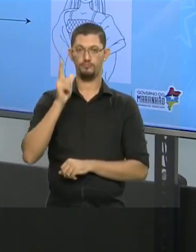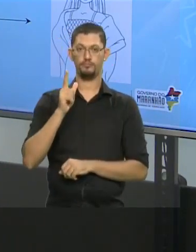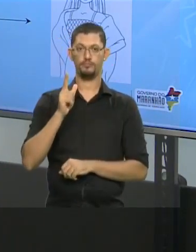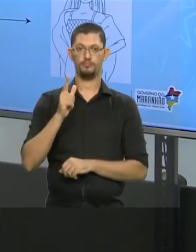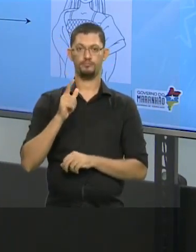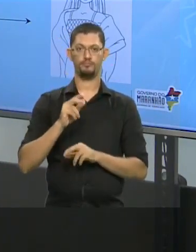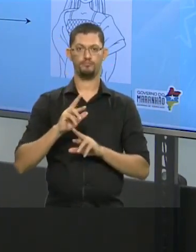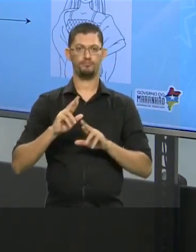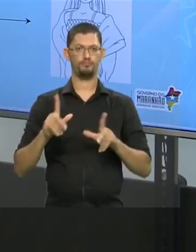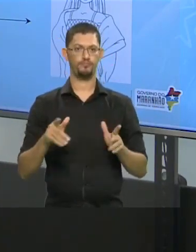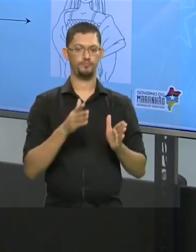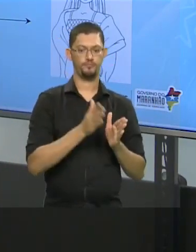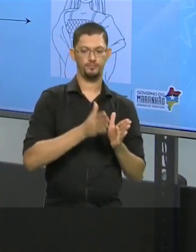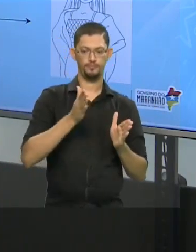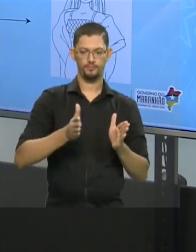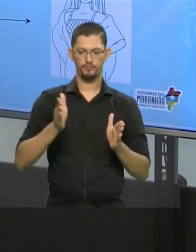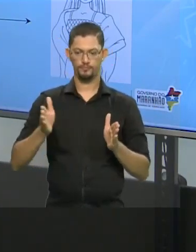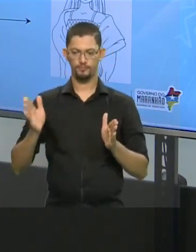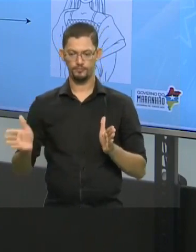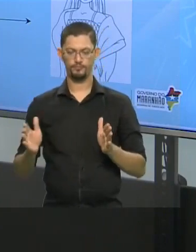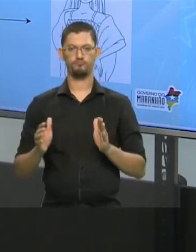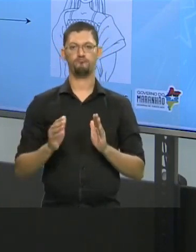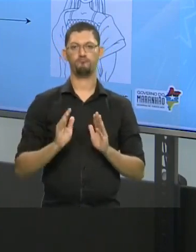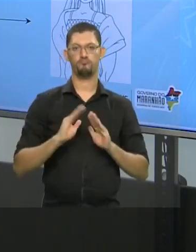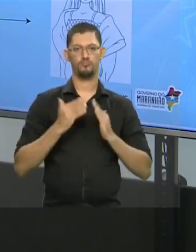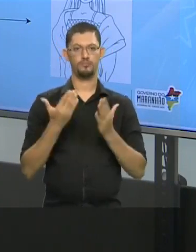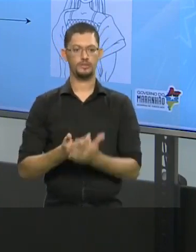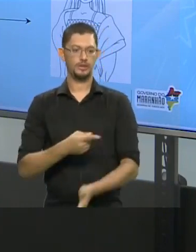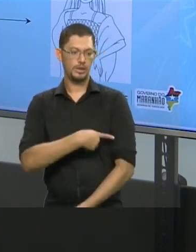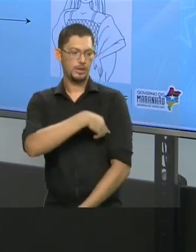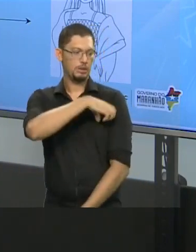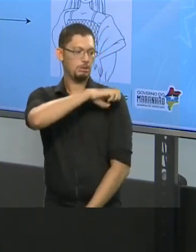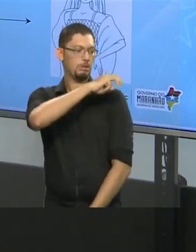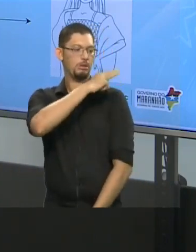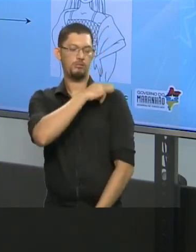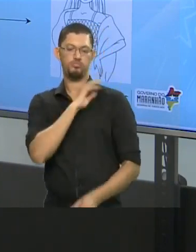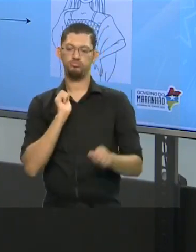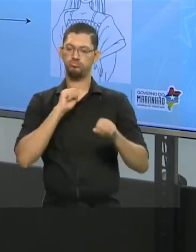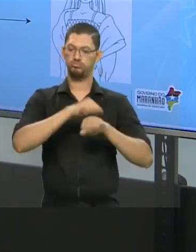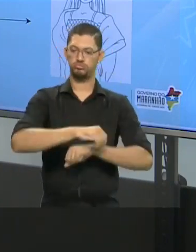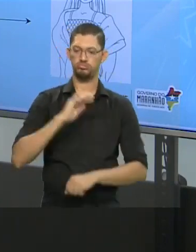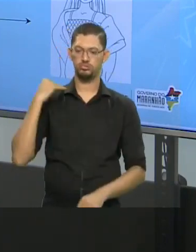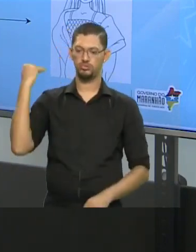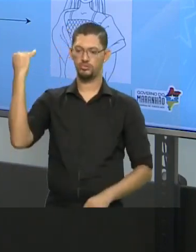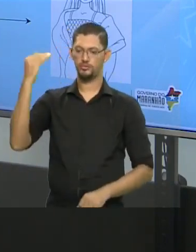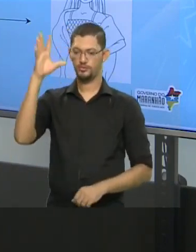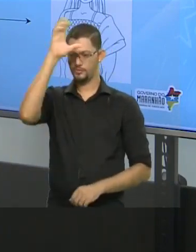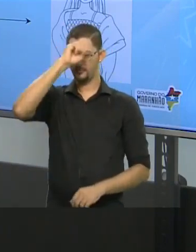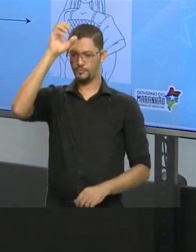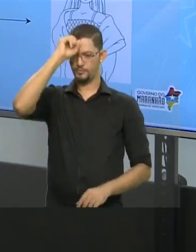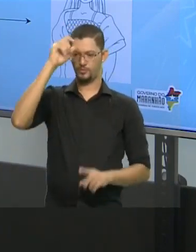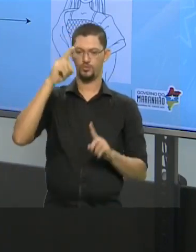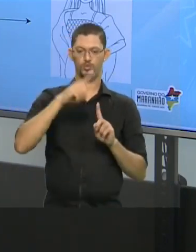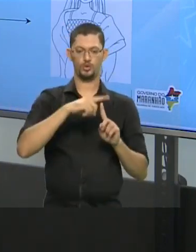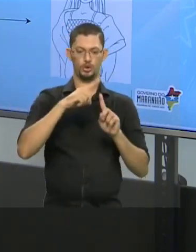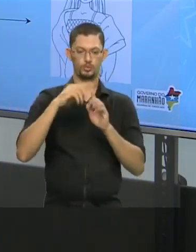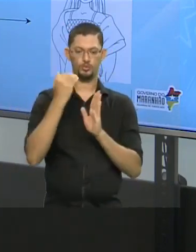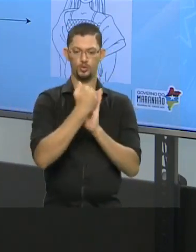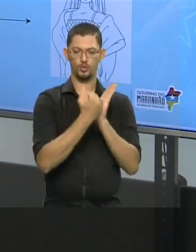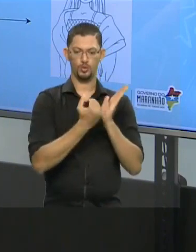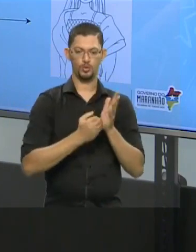diferentes fases de escolaridade que ele passa, ele vai desenvolver ou vai aprender um determinado tipo de conteúdo.